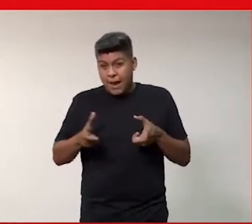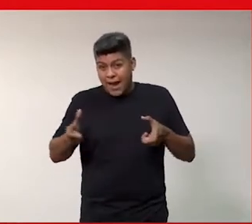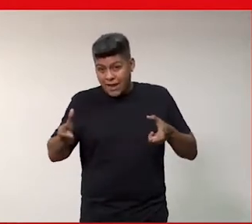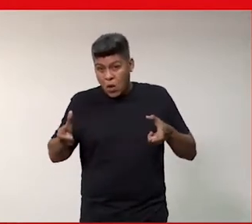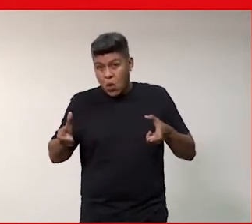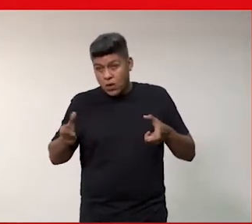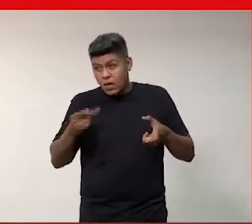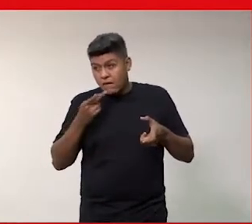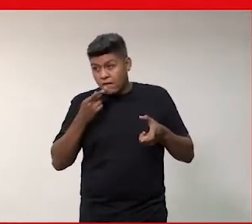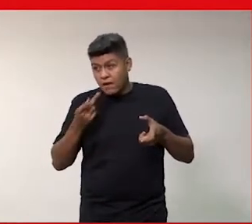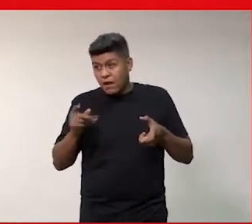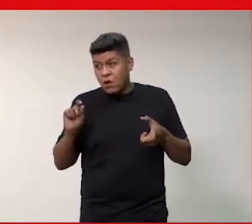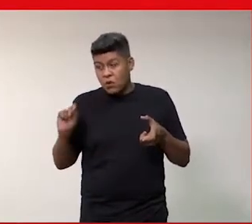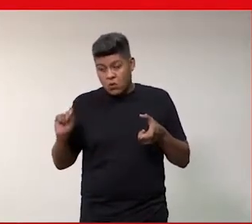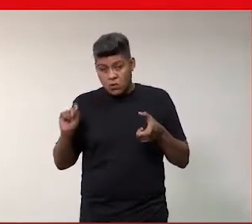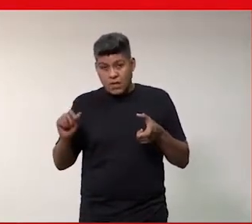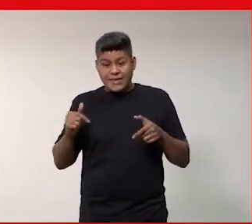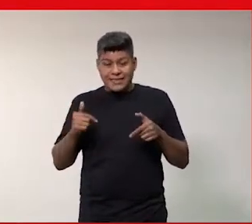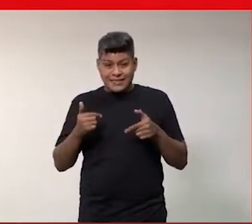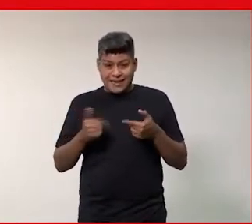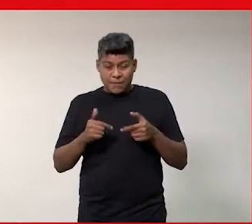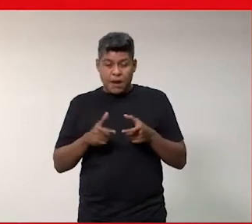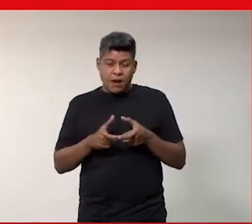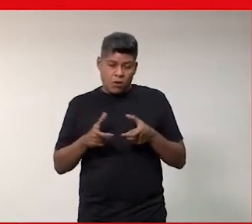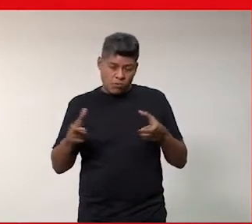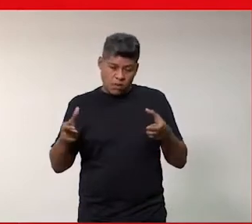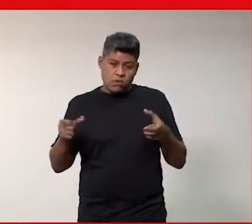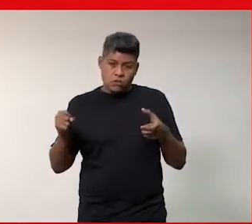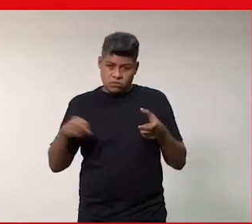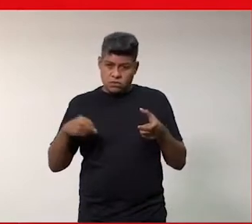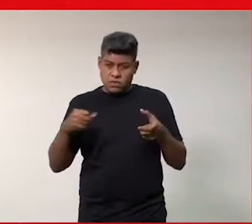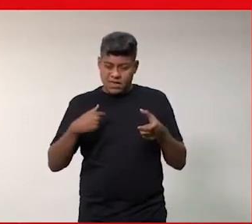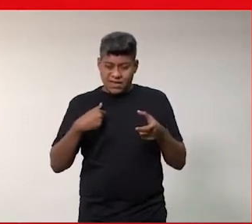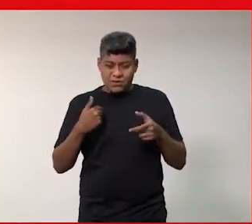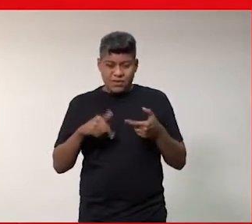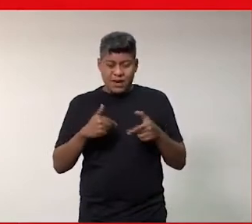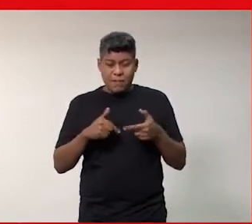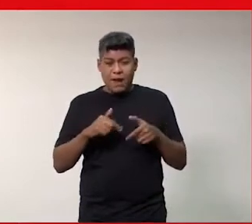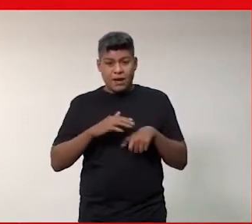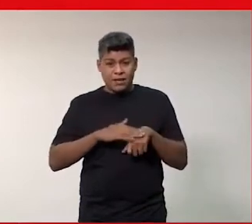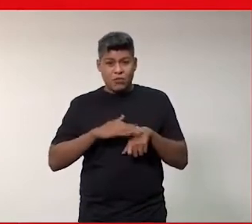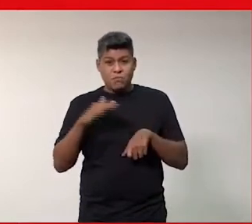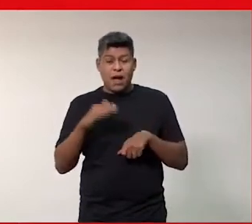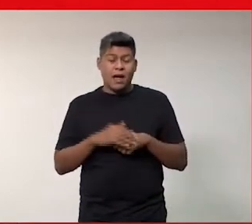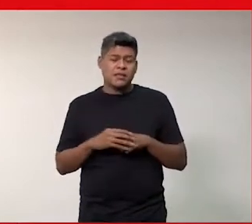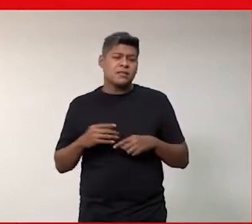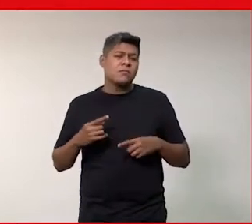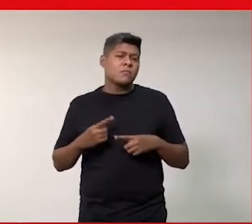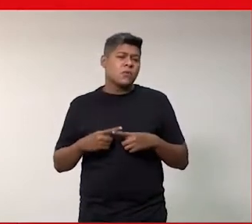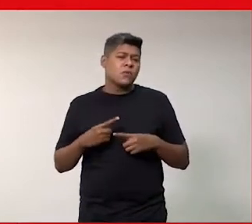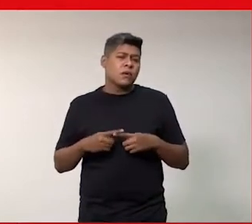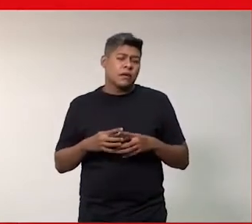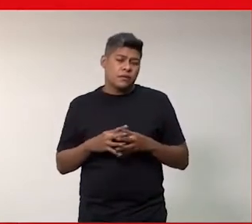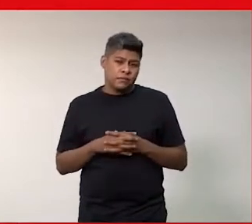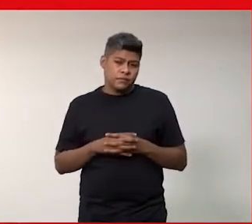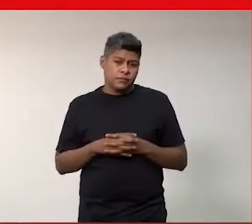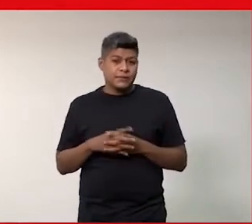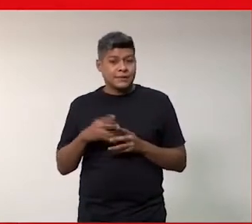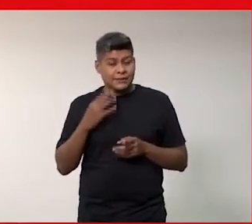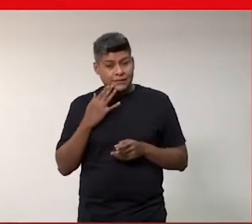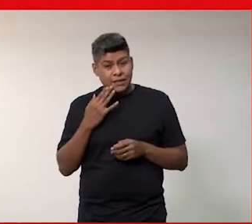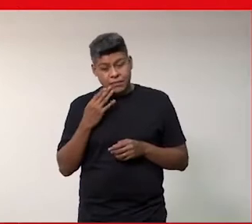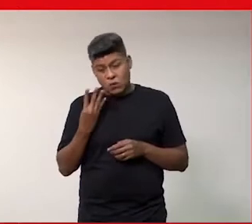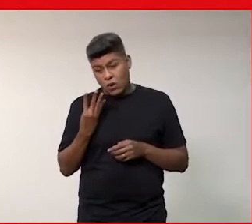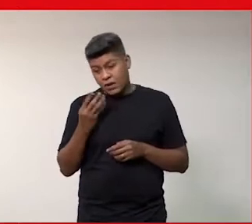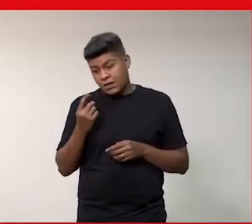falou assim, o trabalho aumentou bastante, eu estou trabalhando muito mais. Por quê? E dessas aí,